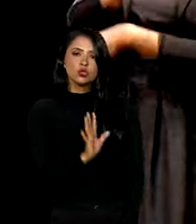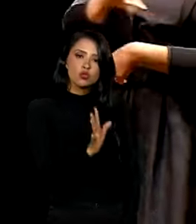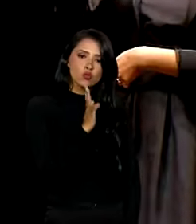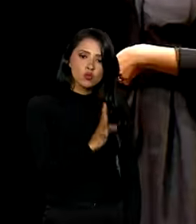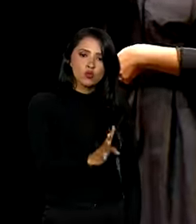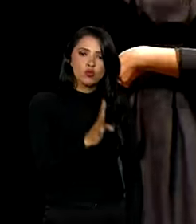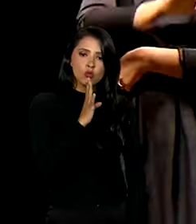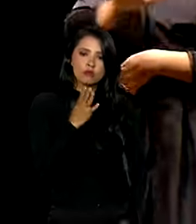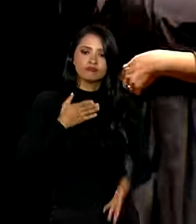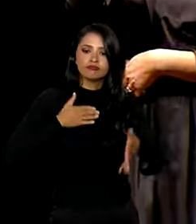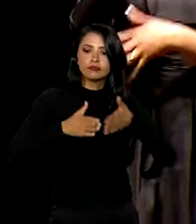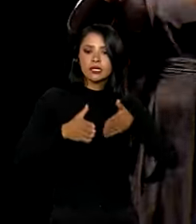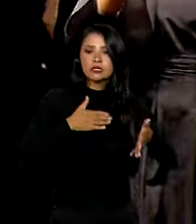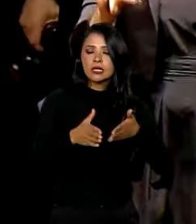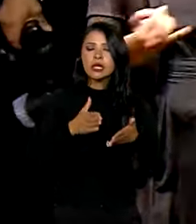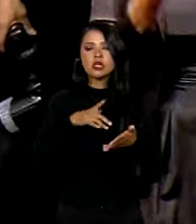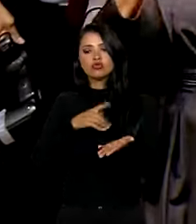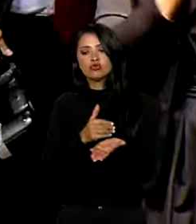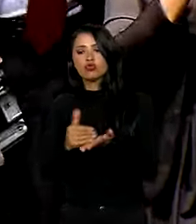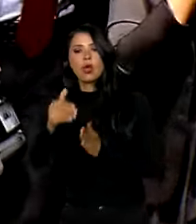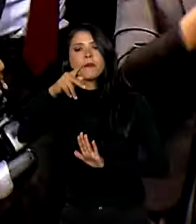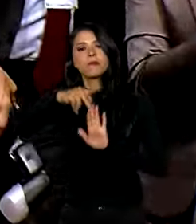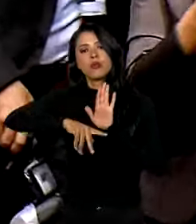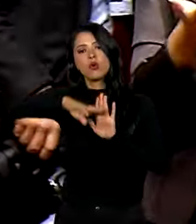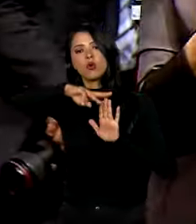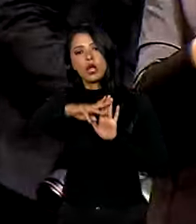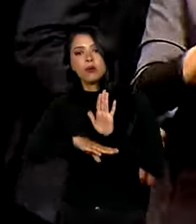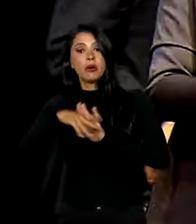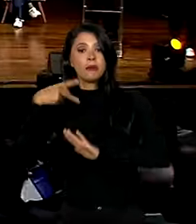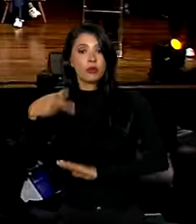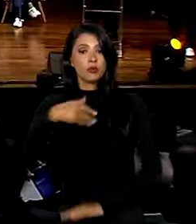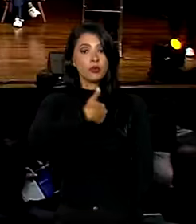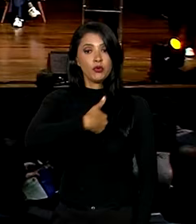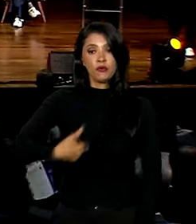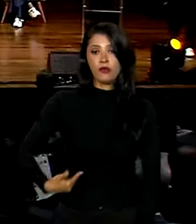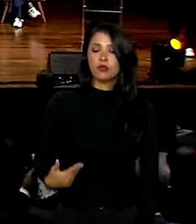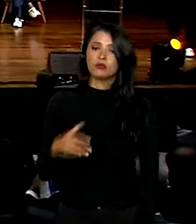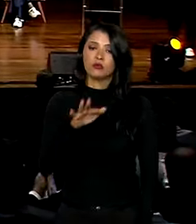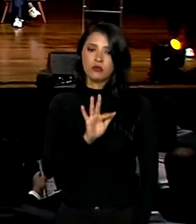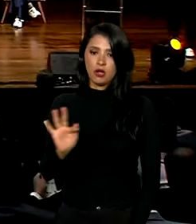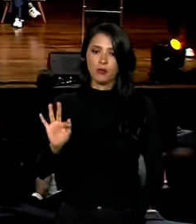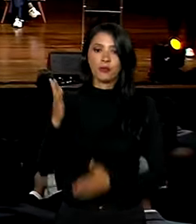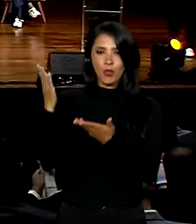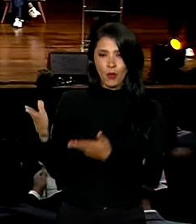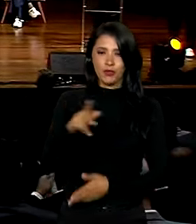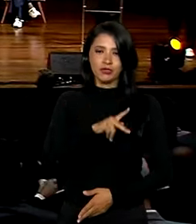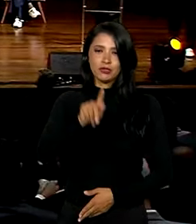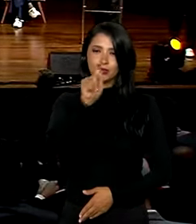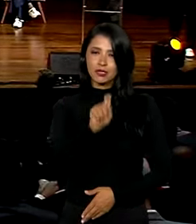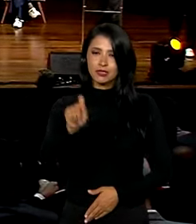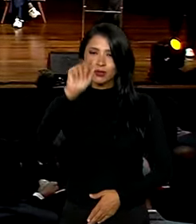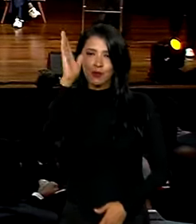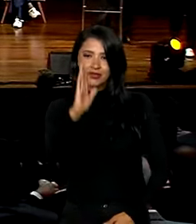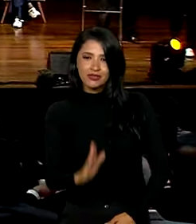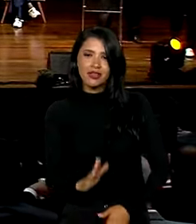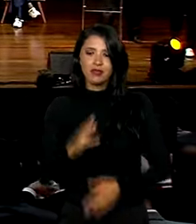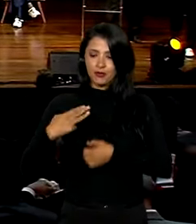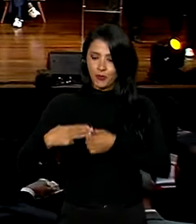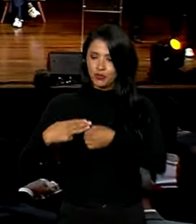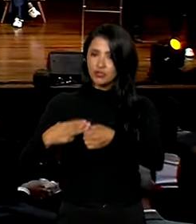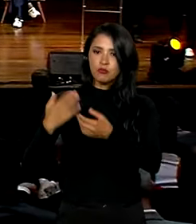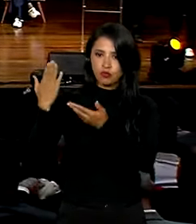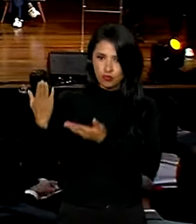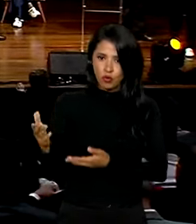e ter acesso a iniciativas e programas do governo federal. De acordo com o presidente da Associação Brasileira de Municípios,